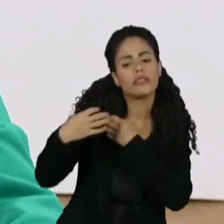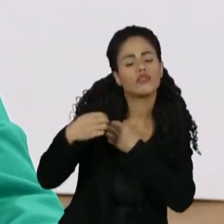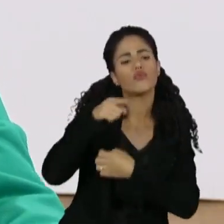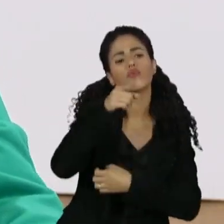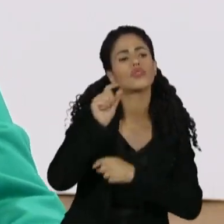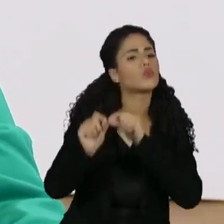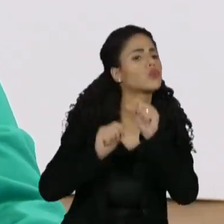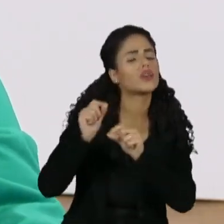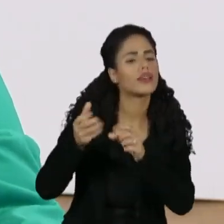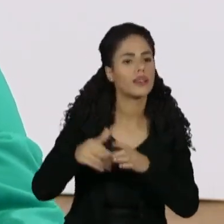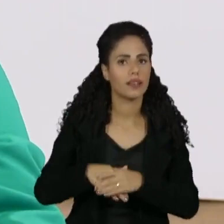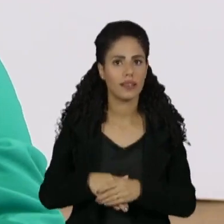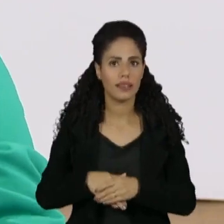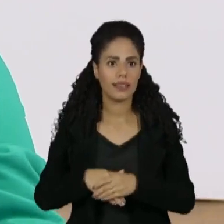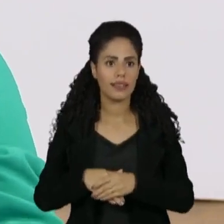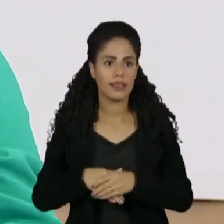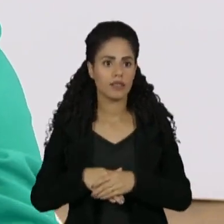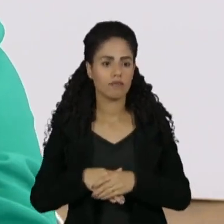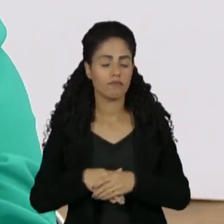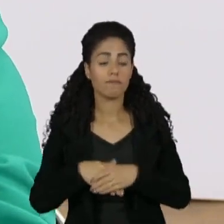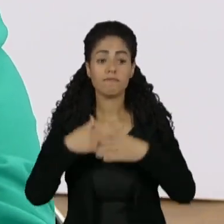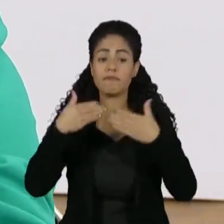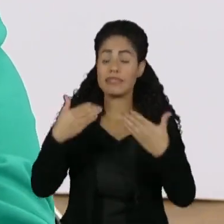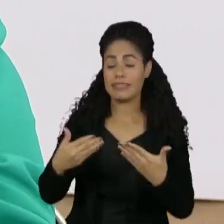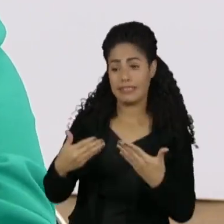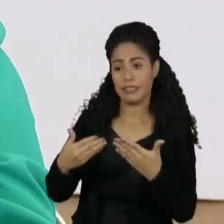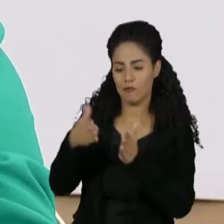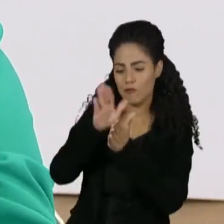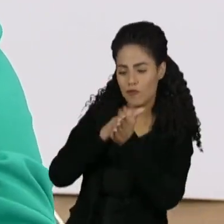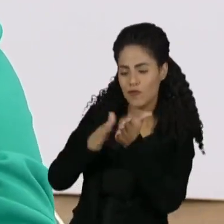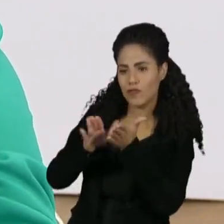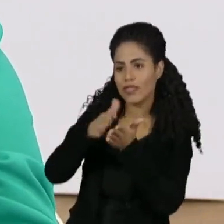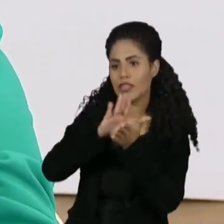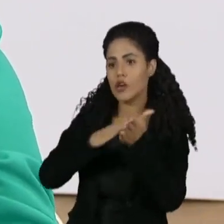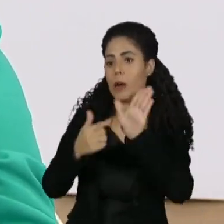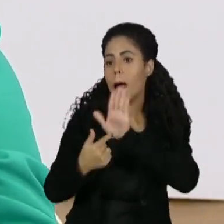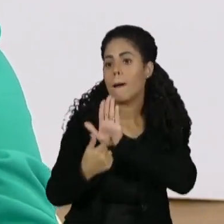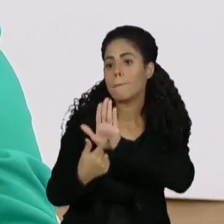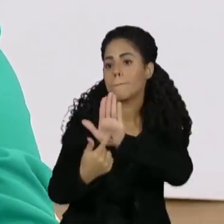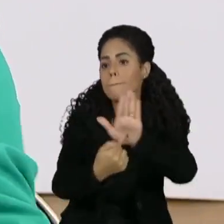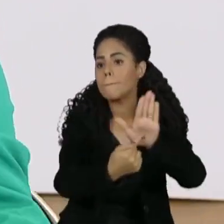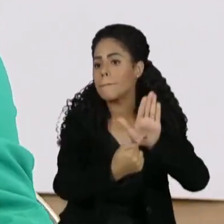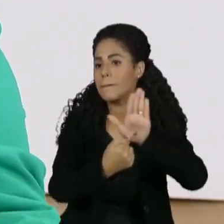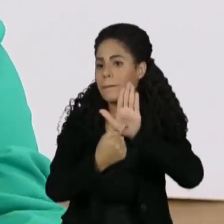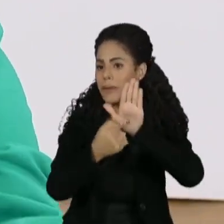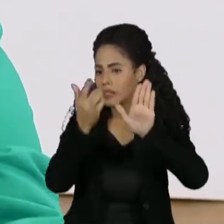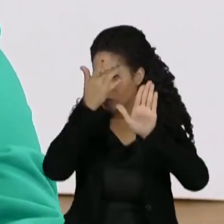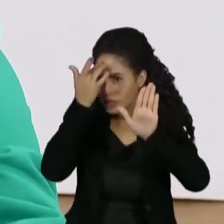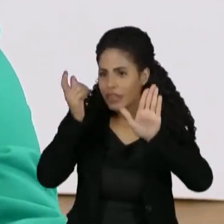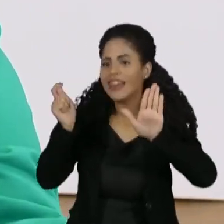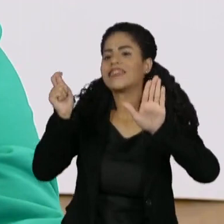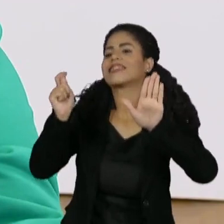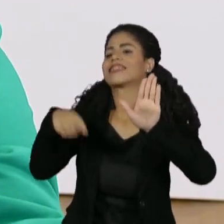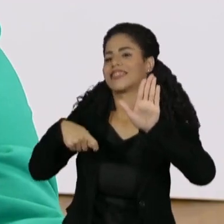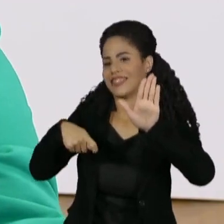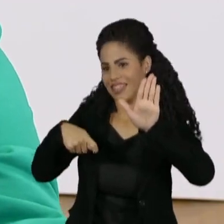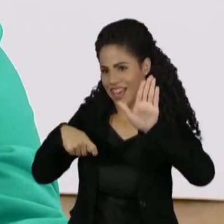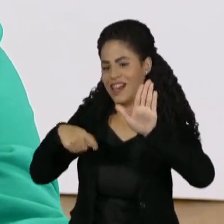O samba me deu a chance de eu mostrar para muitos dos meus que é possível chegar.